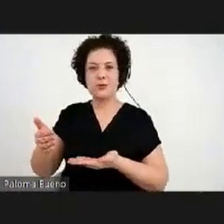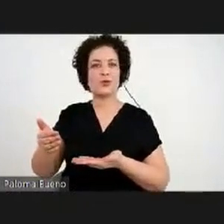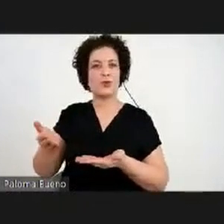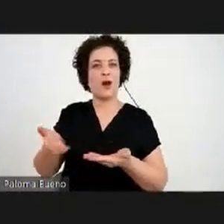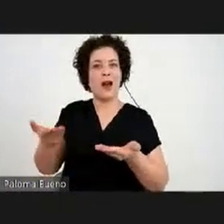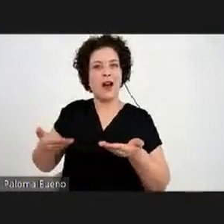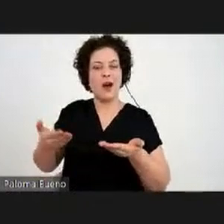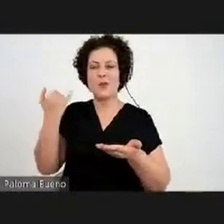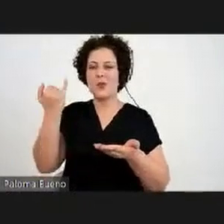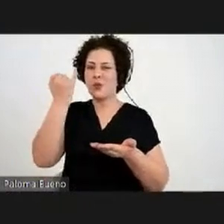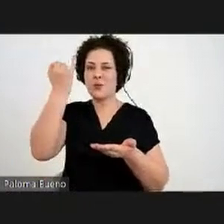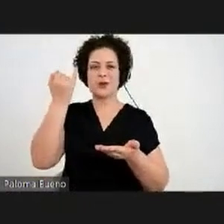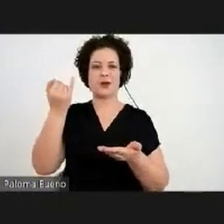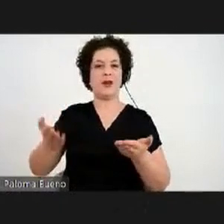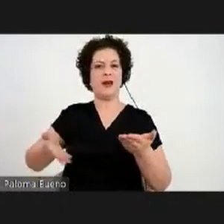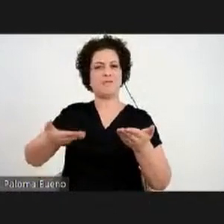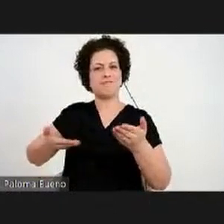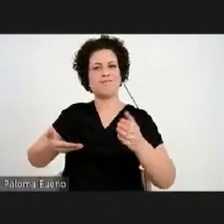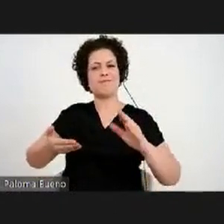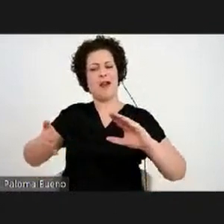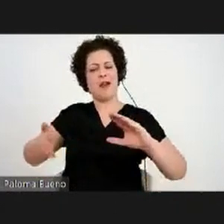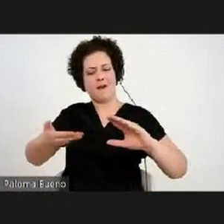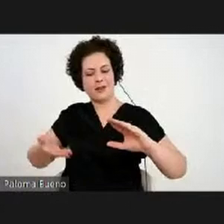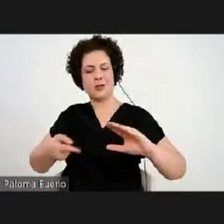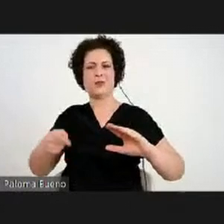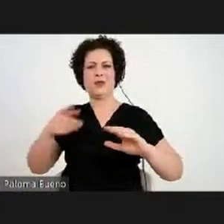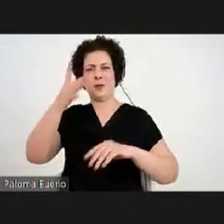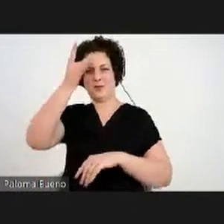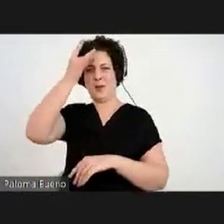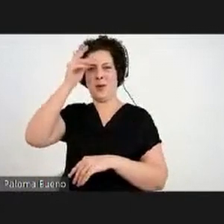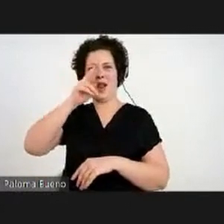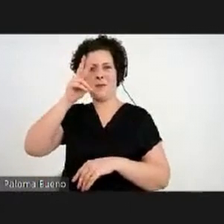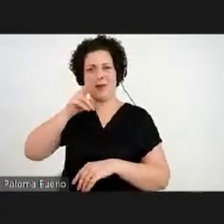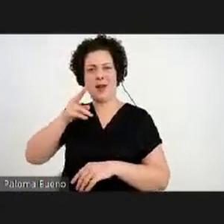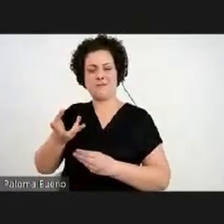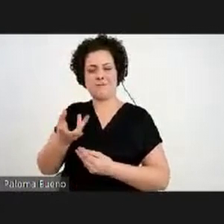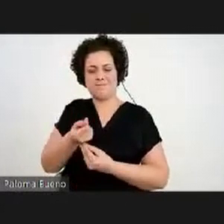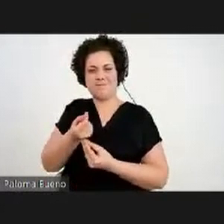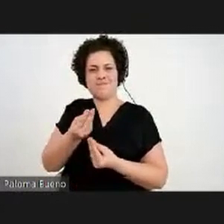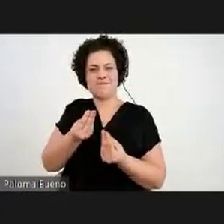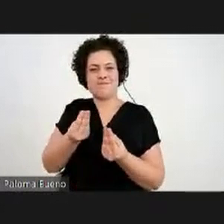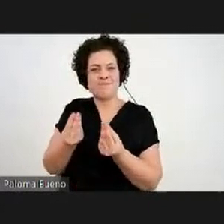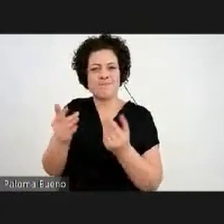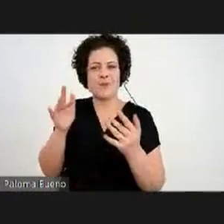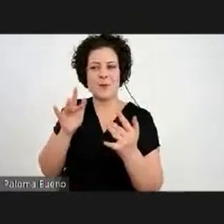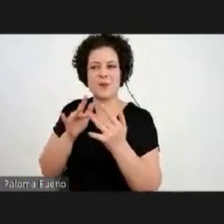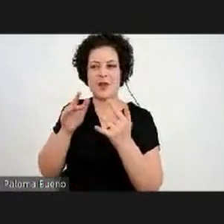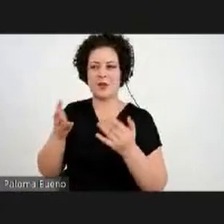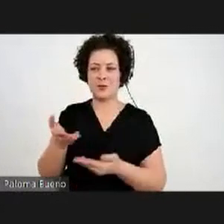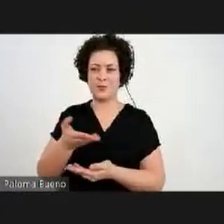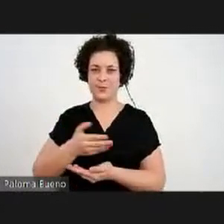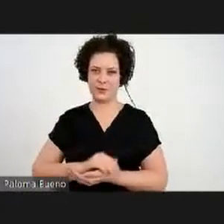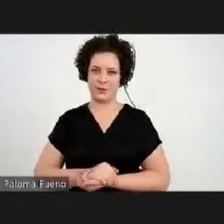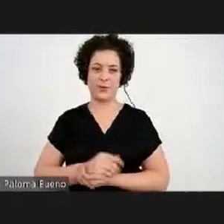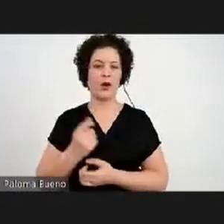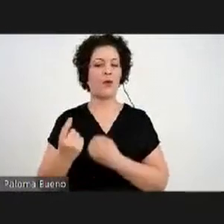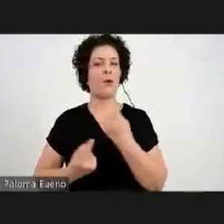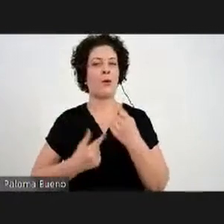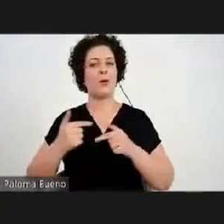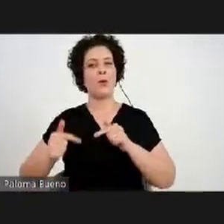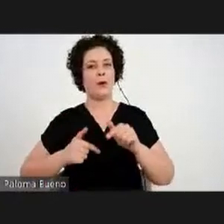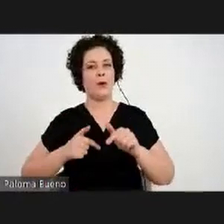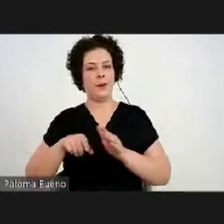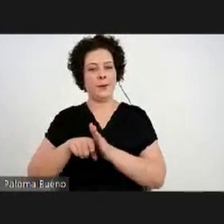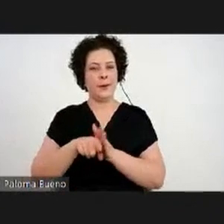grande para a memória desse encontro com a arte. Então aqui são alguns dos trabalhos